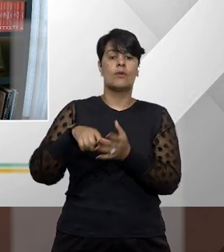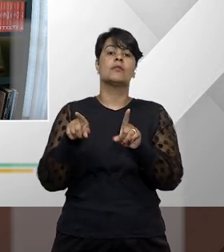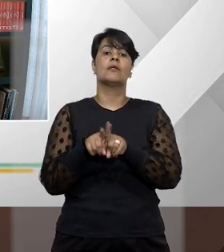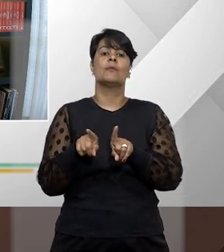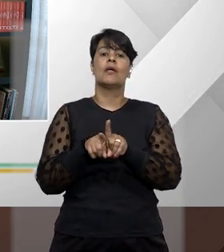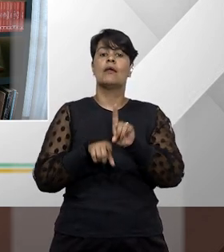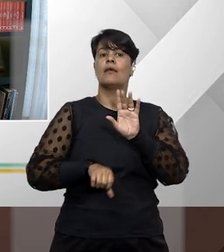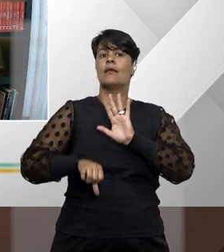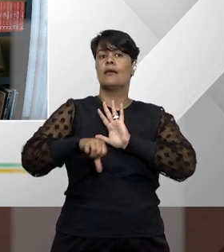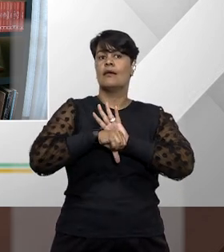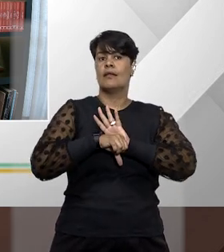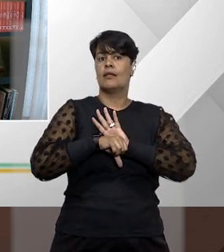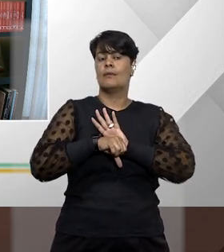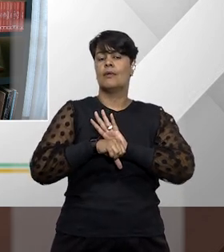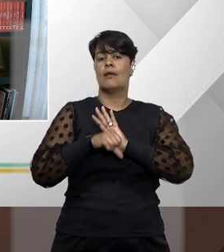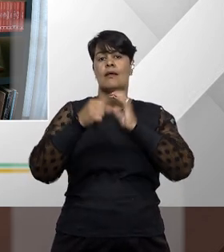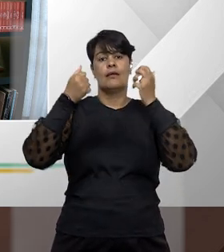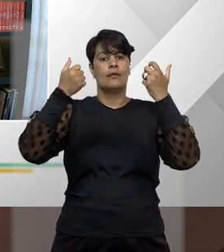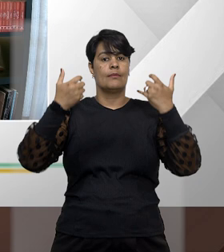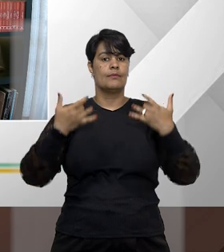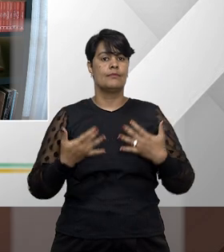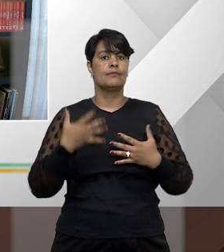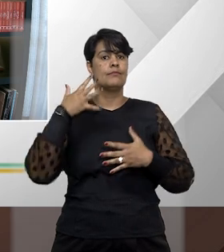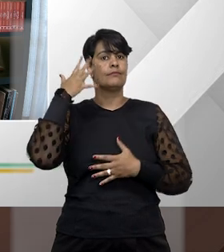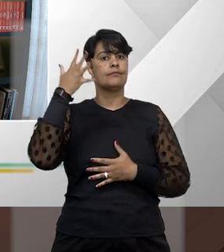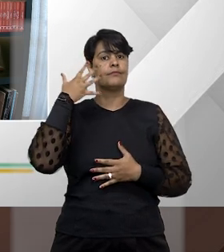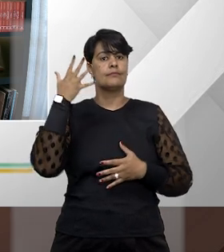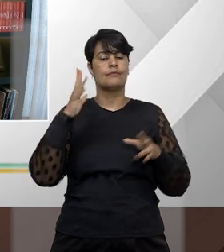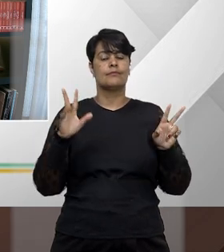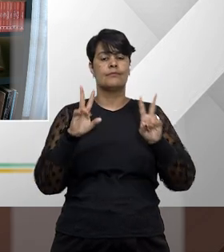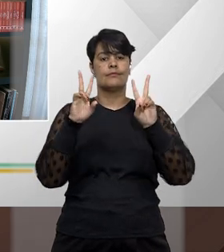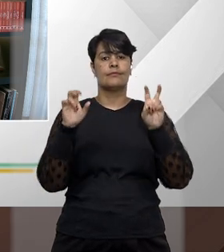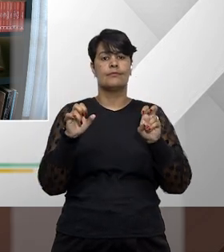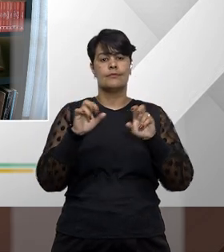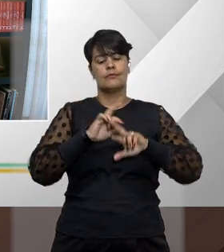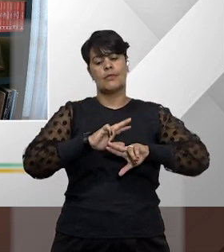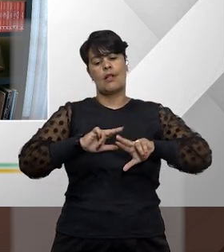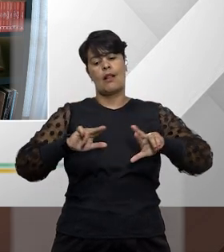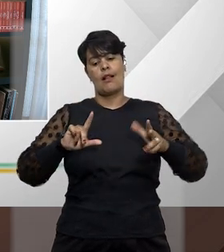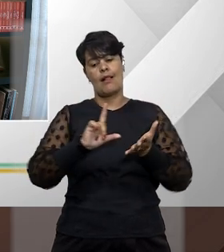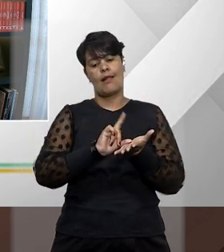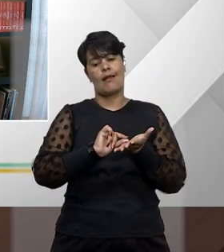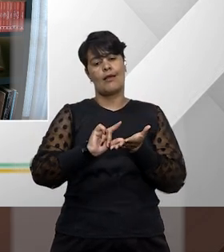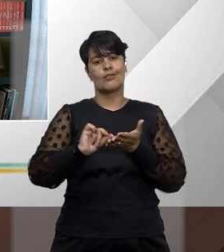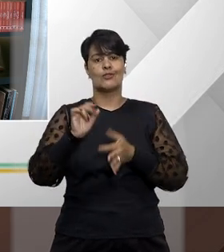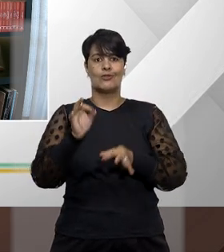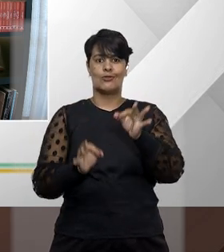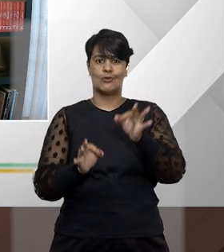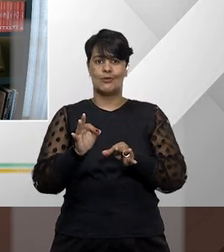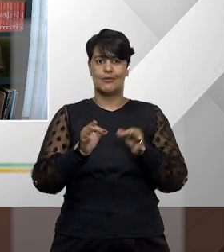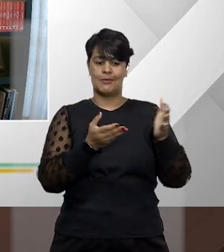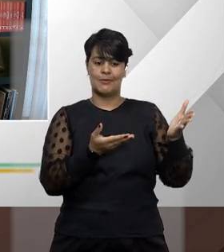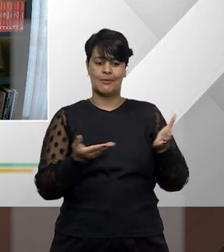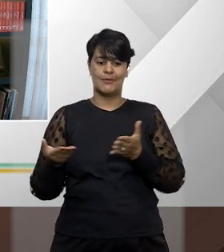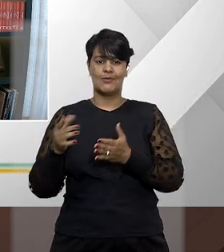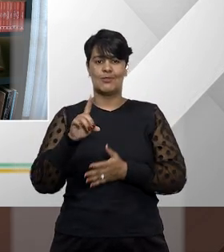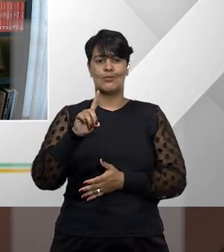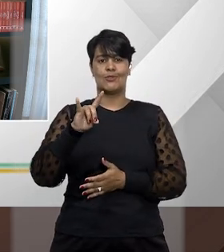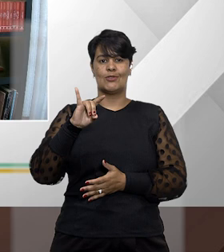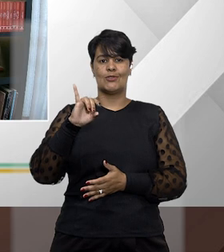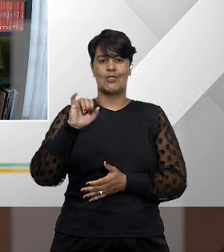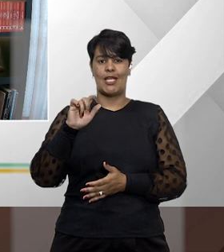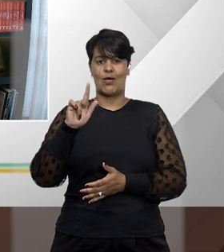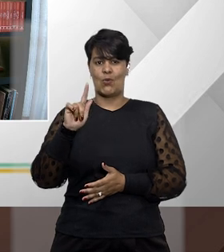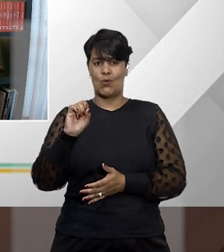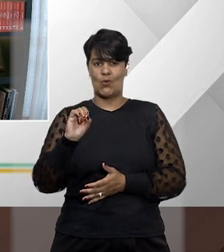e criminologia. Palestrante com ênfase em temas penais e autor de obras e artigos jurídicos. Professor Diego Pureza, muito